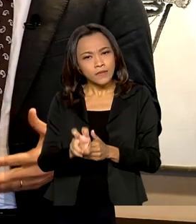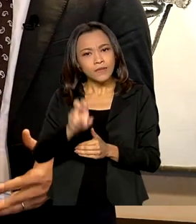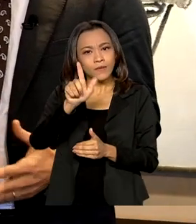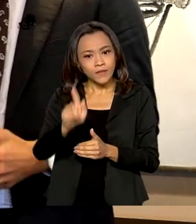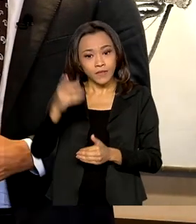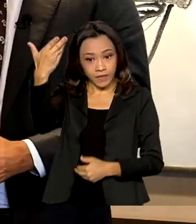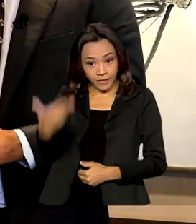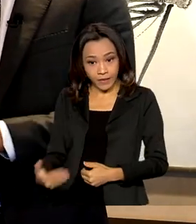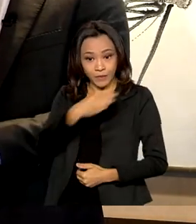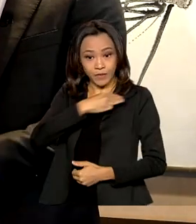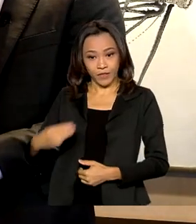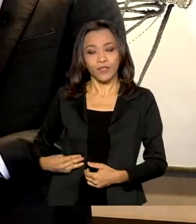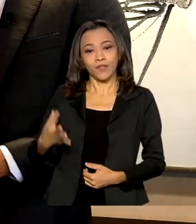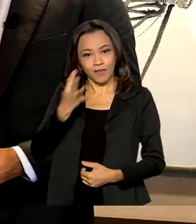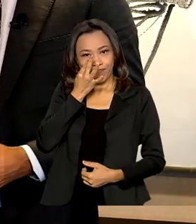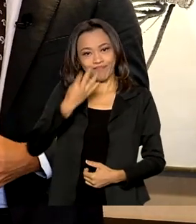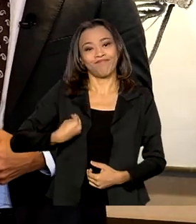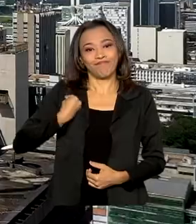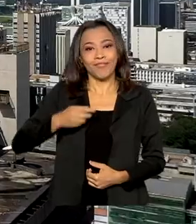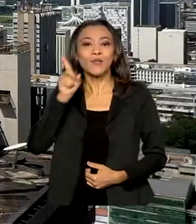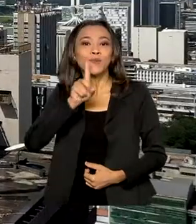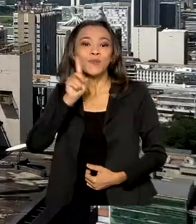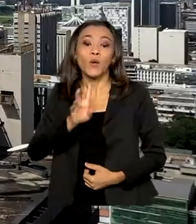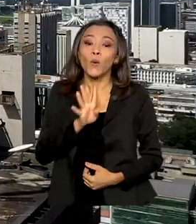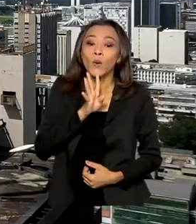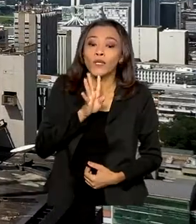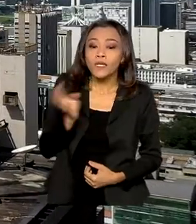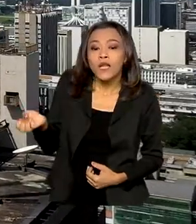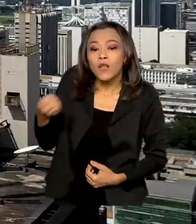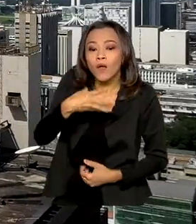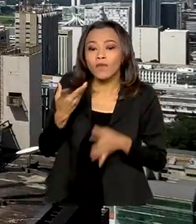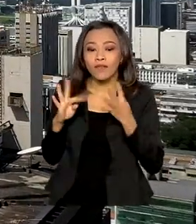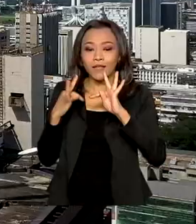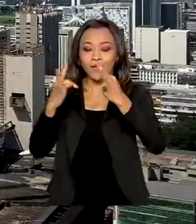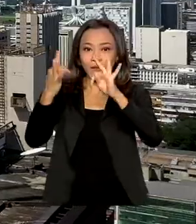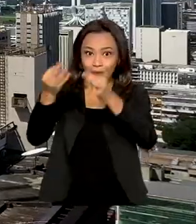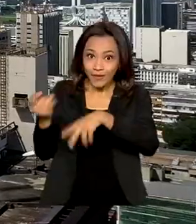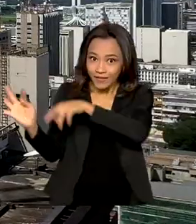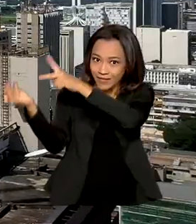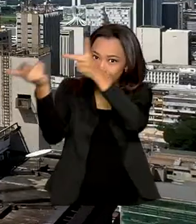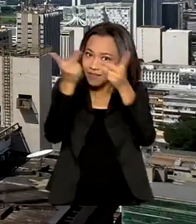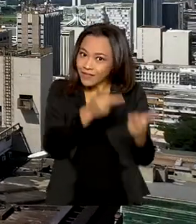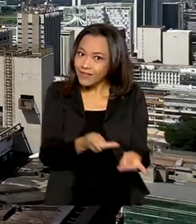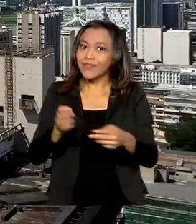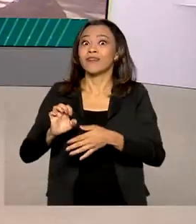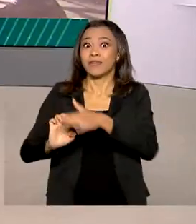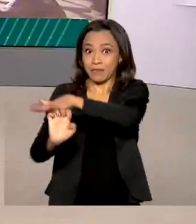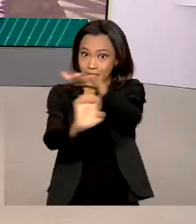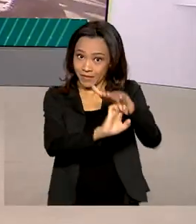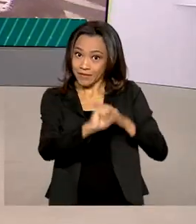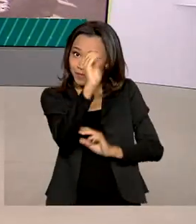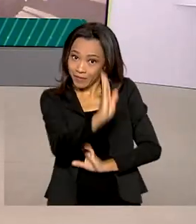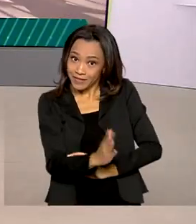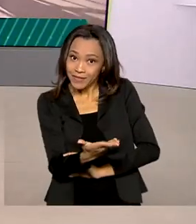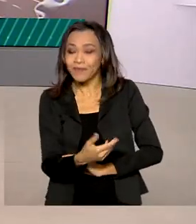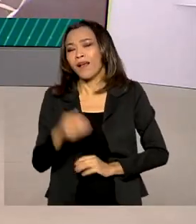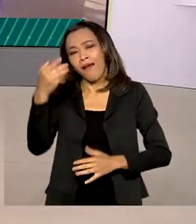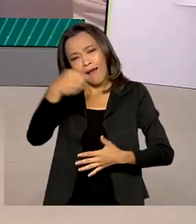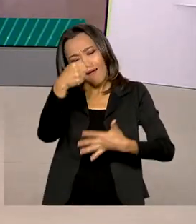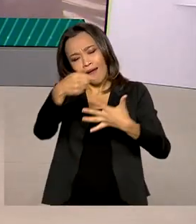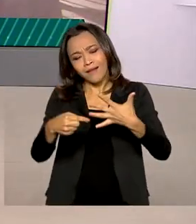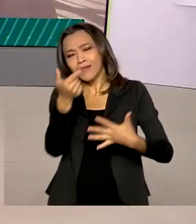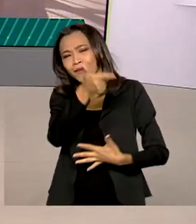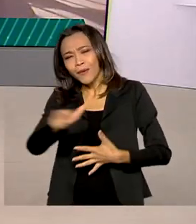Comunicações está nos Estados Unidos para conhecer a nova tecnologia e atrair investidores ao país. Essas e outras